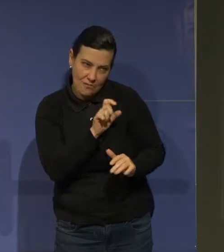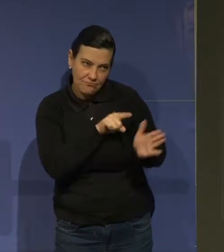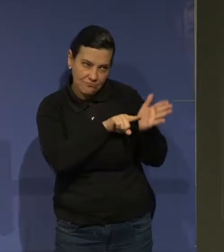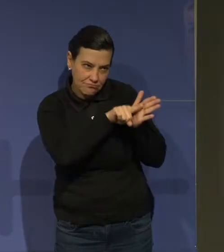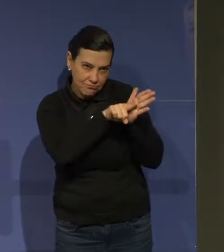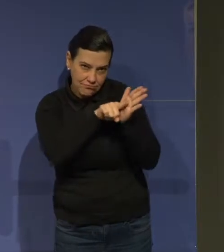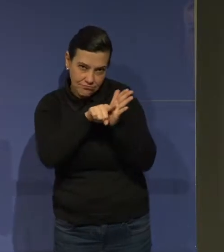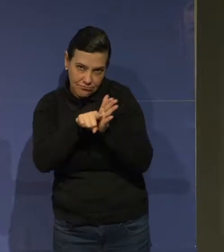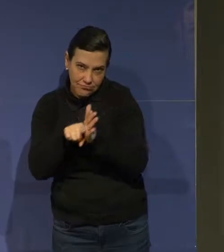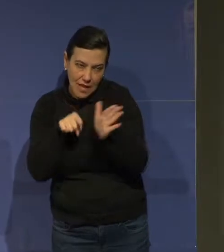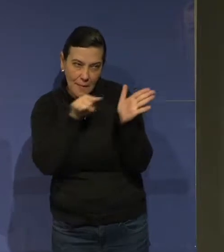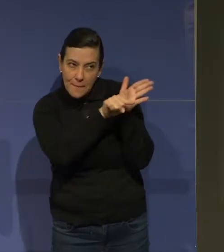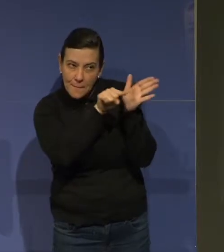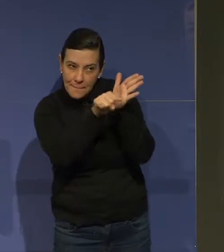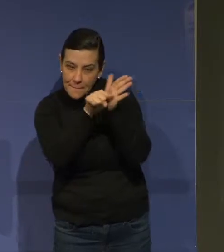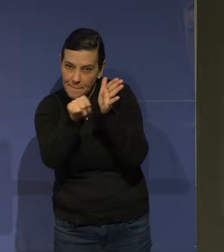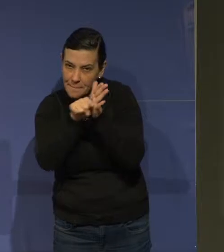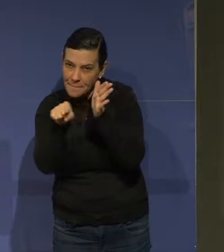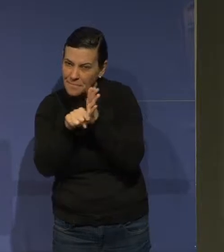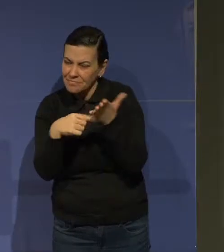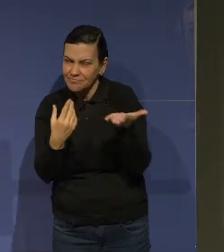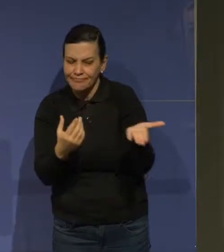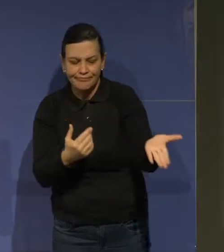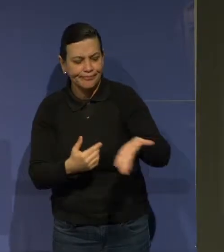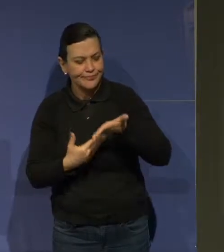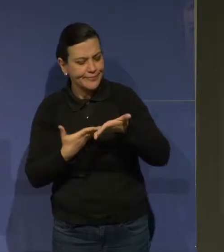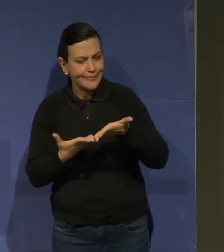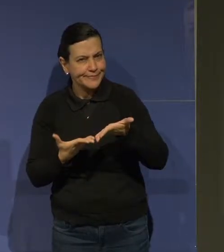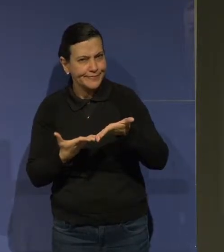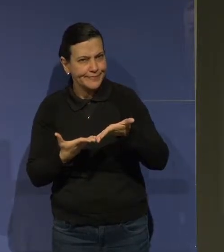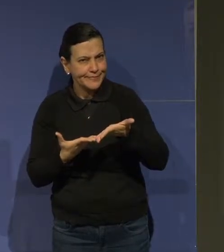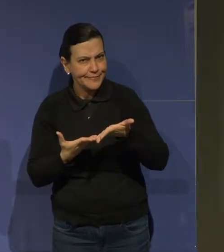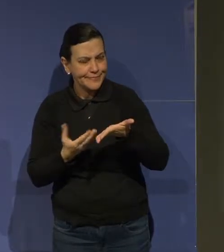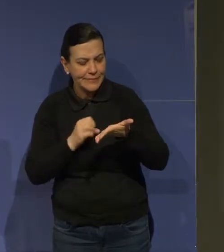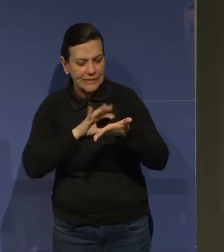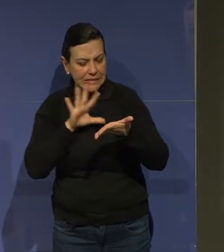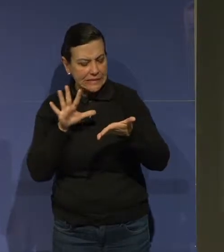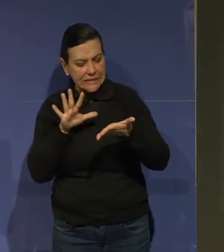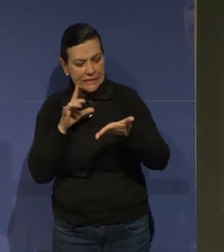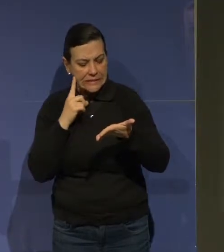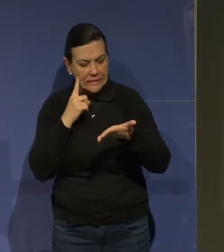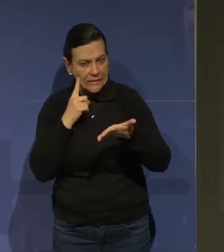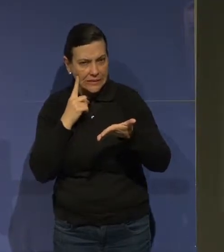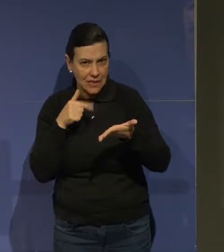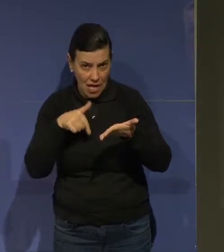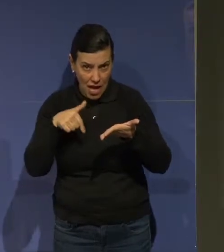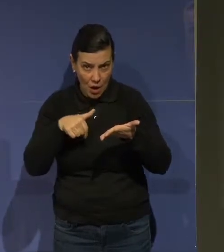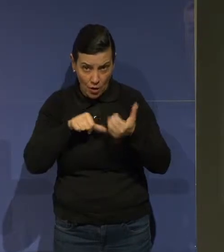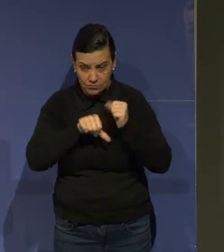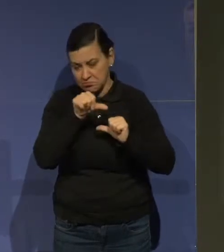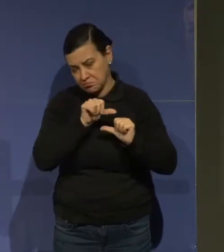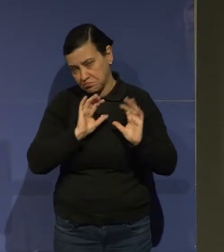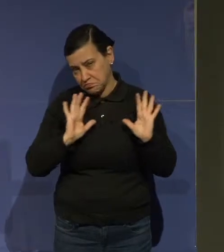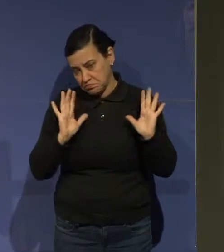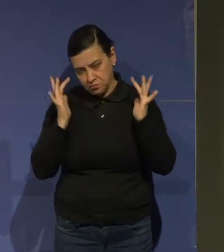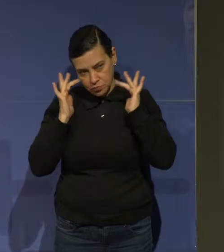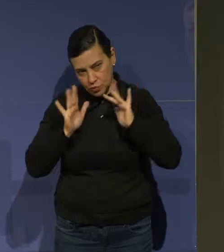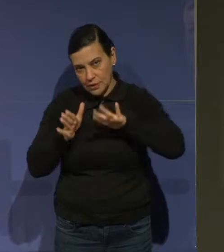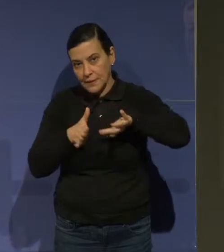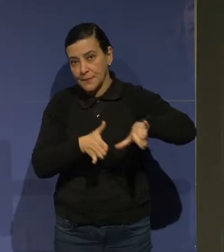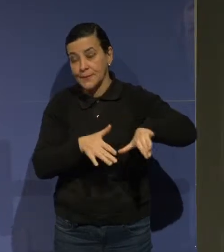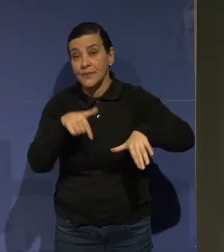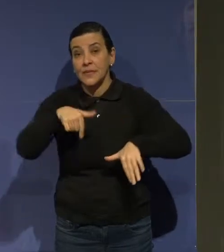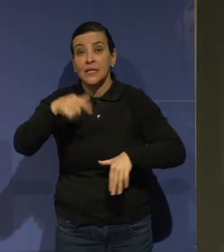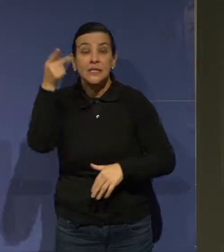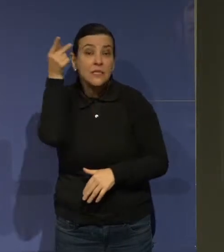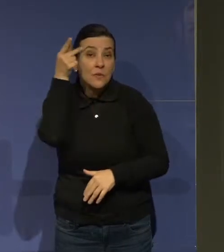questionário, mas ela é muito óbvia. Então, não vai se corrigir agora. A gente, prefeito de São Paulo,